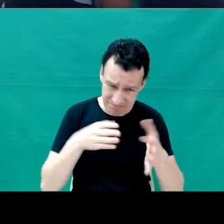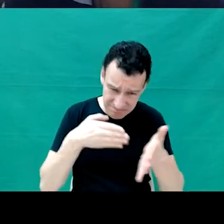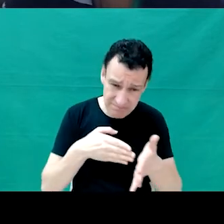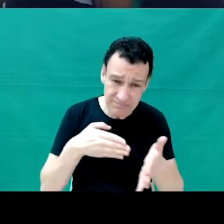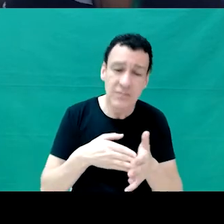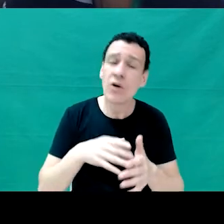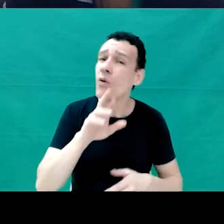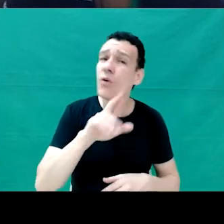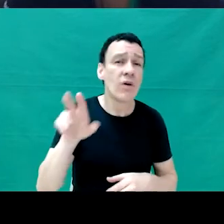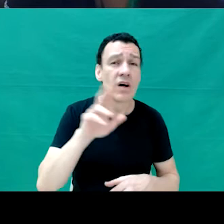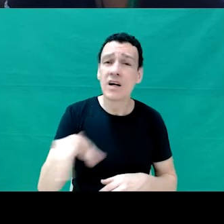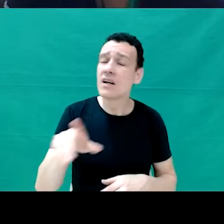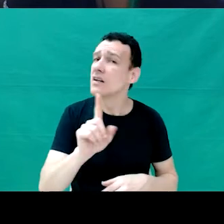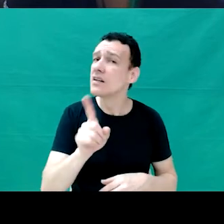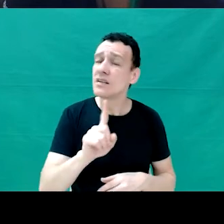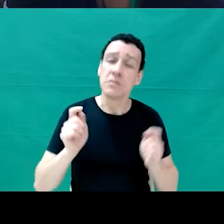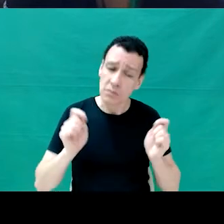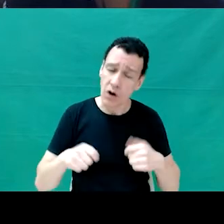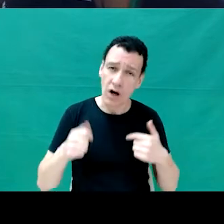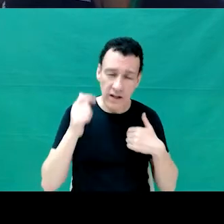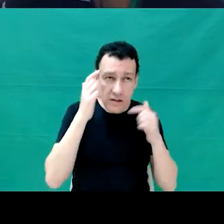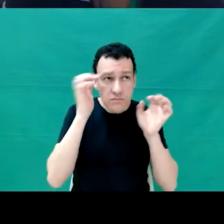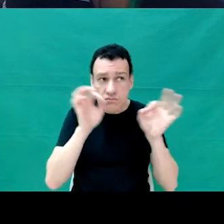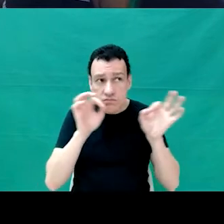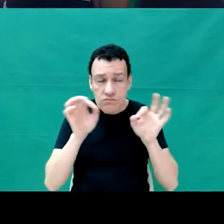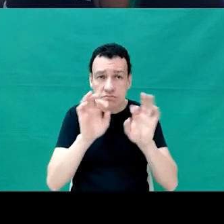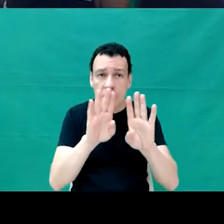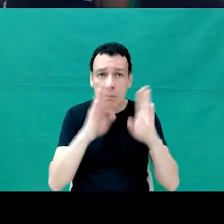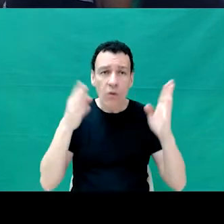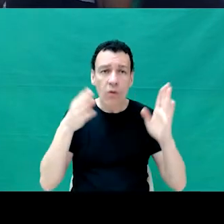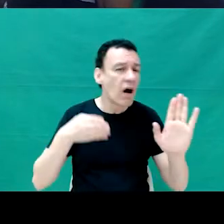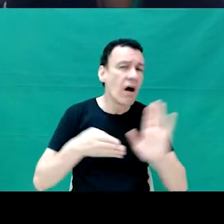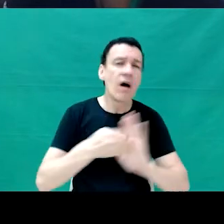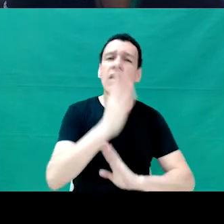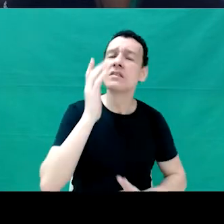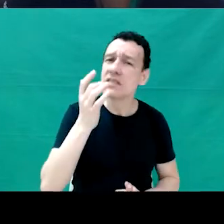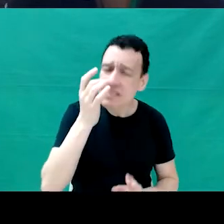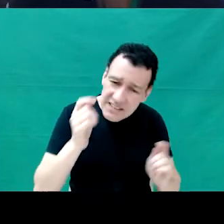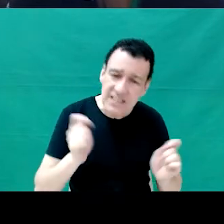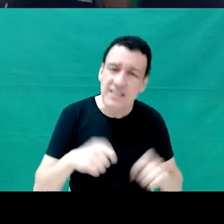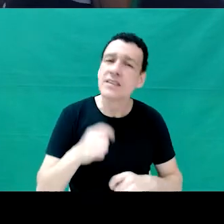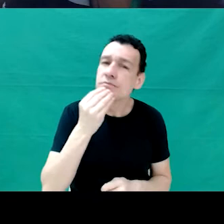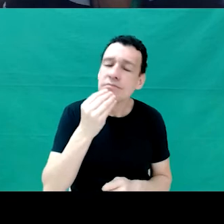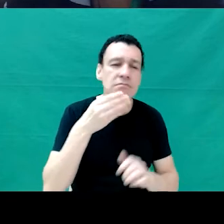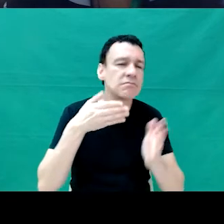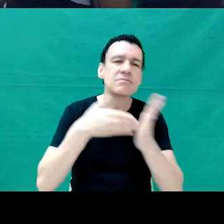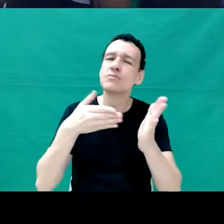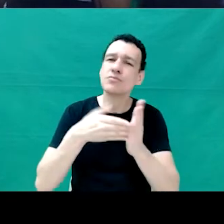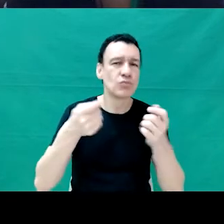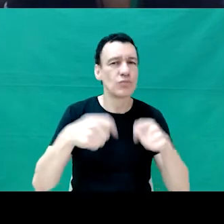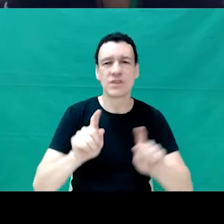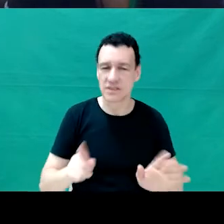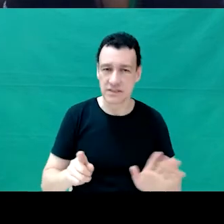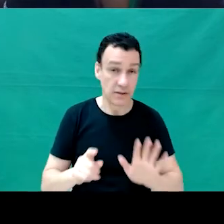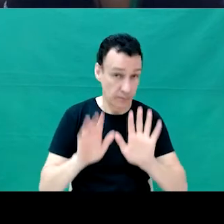abrir essas portas. Então, quais são os passos? O primeiro, vamos dizer assim, um currículo profissional,